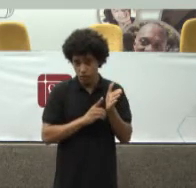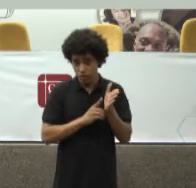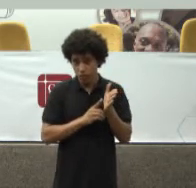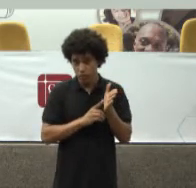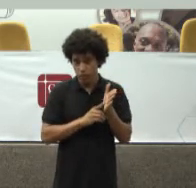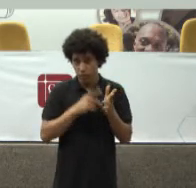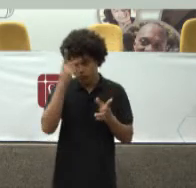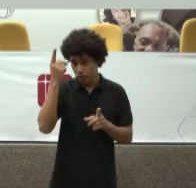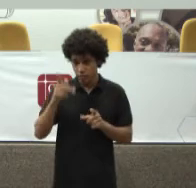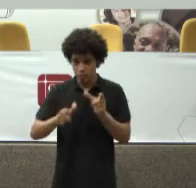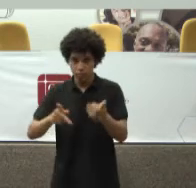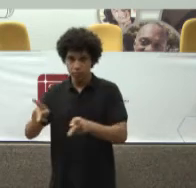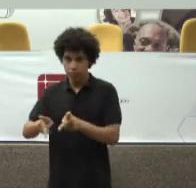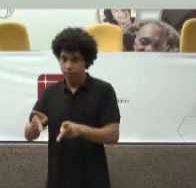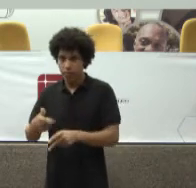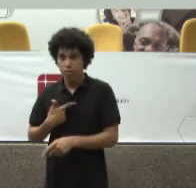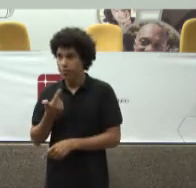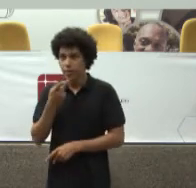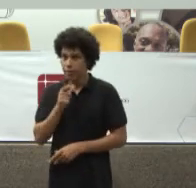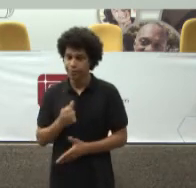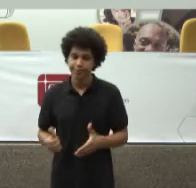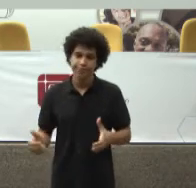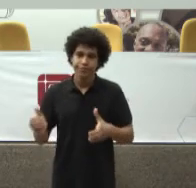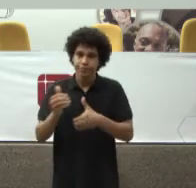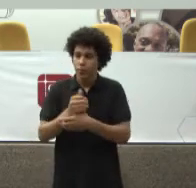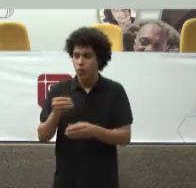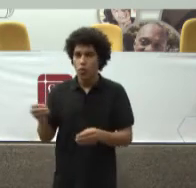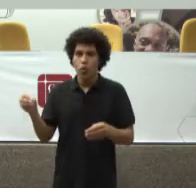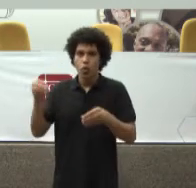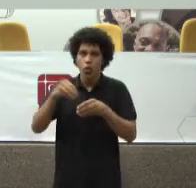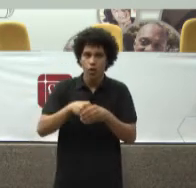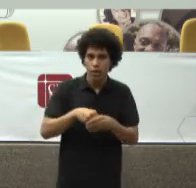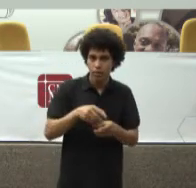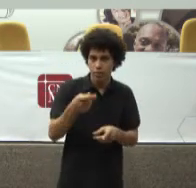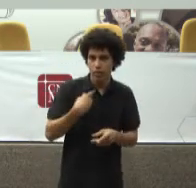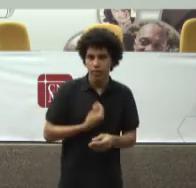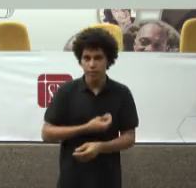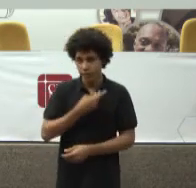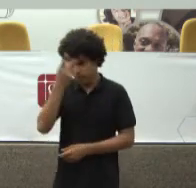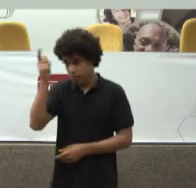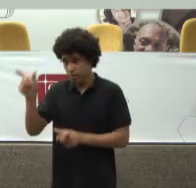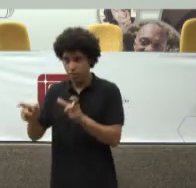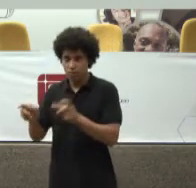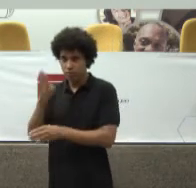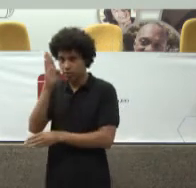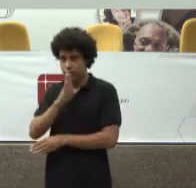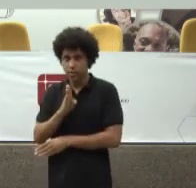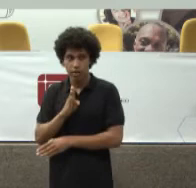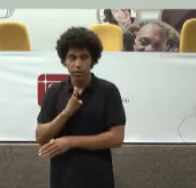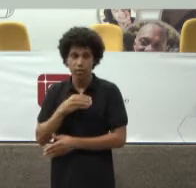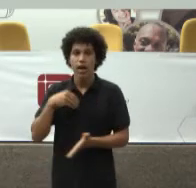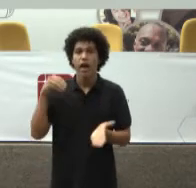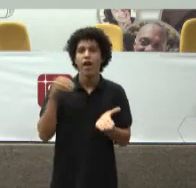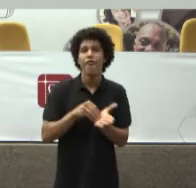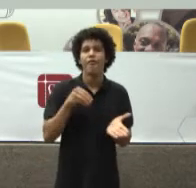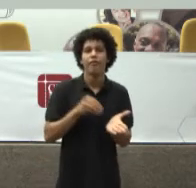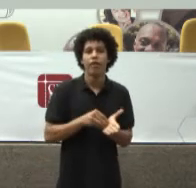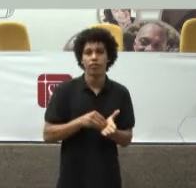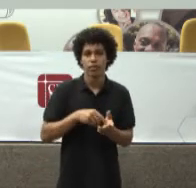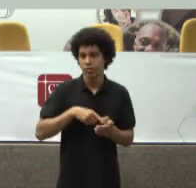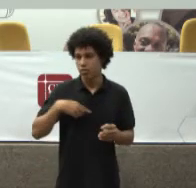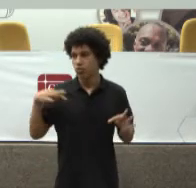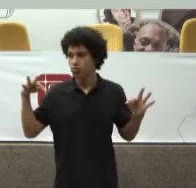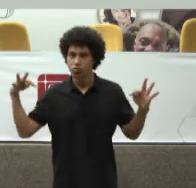é Colocado Na vida cotidiana Dos brasileiros É falha Nossa Do Ministério Público Porque não conseguimos Verificar